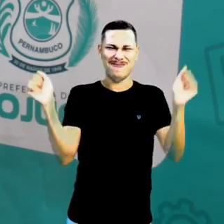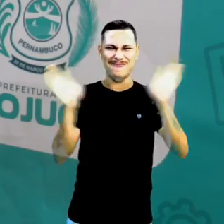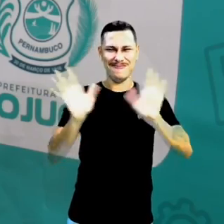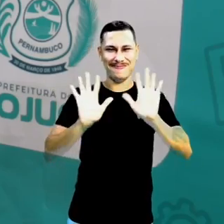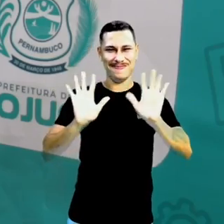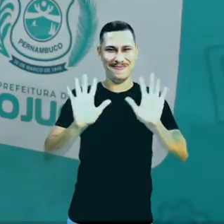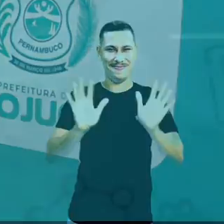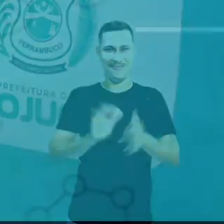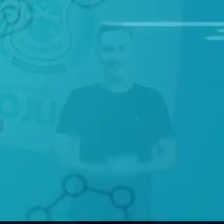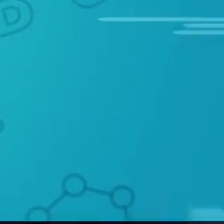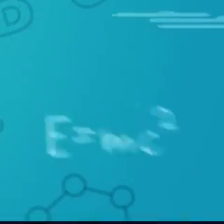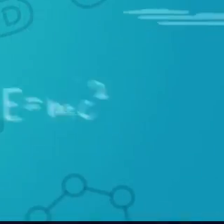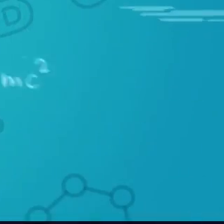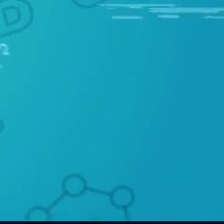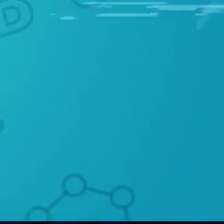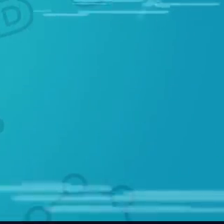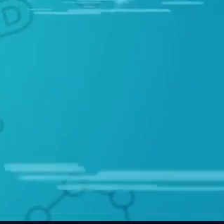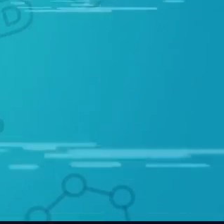crianças